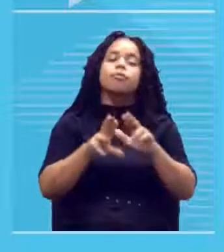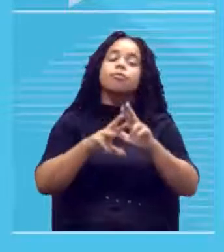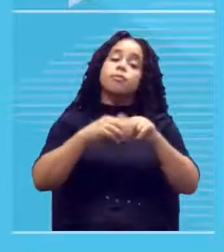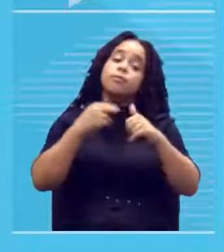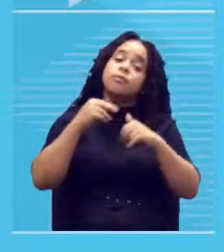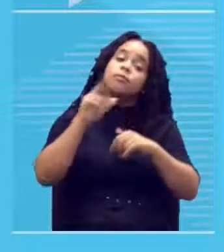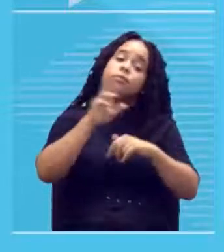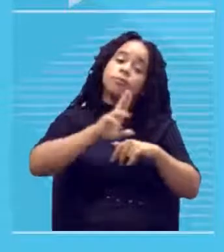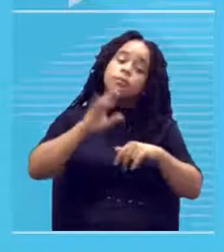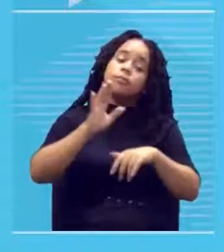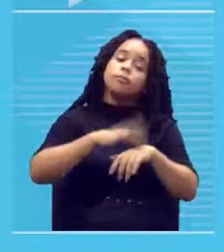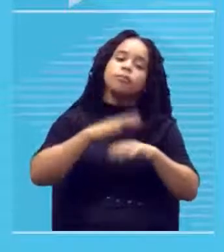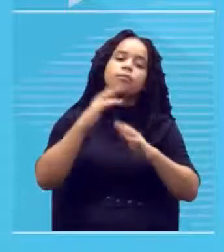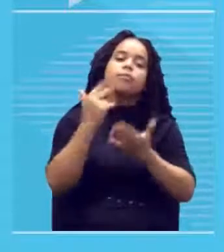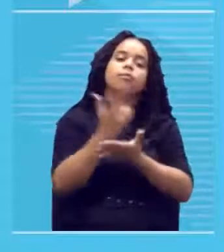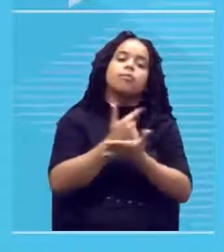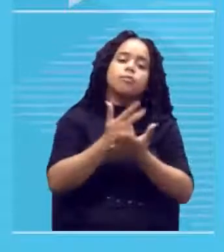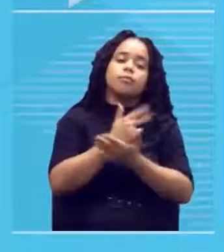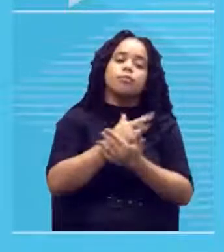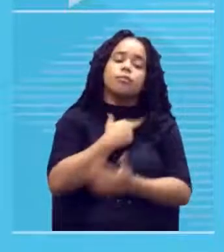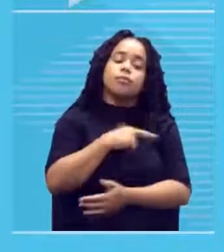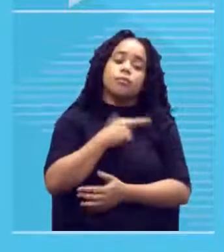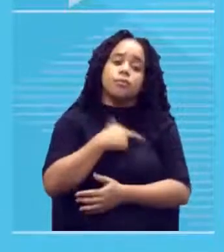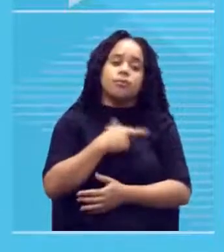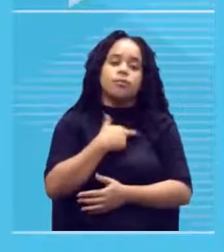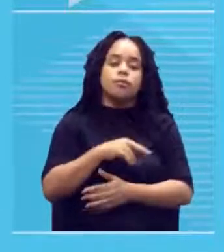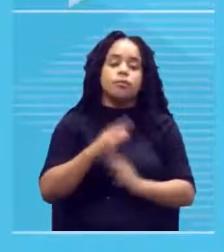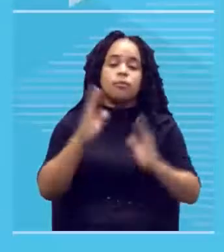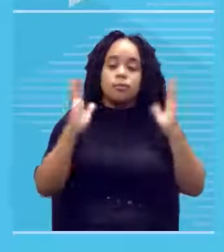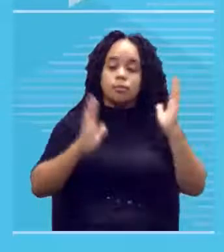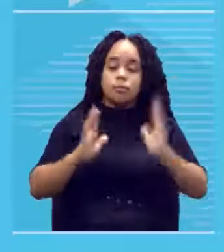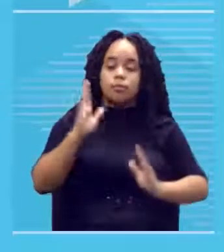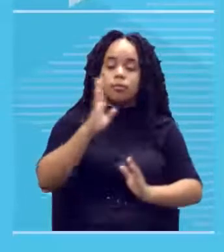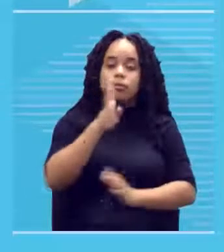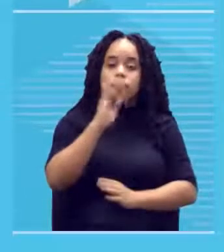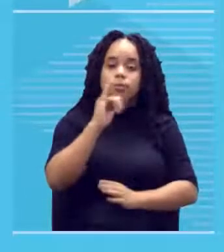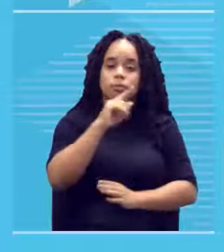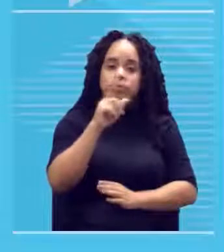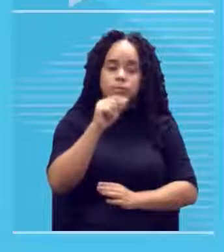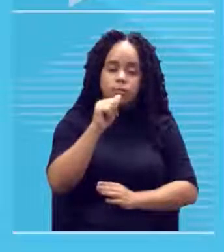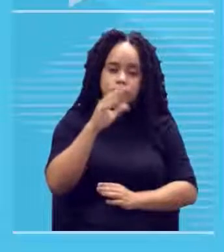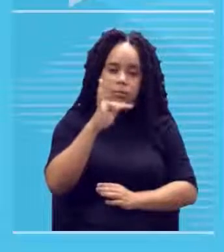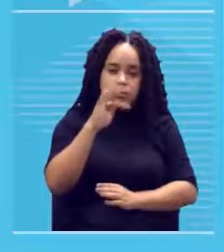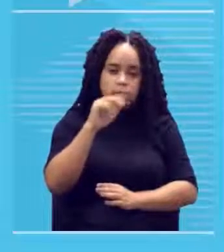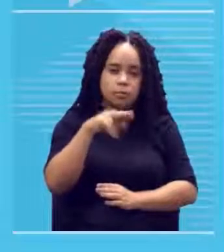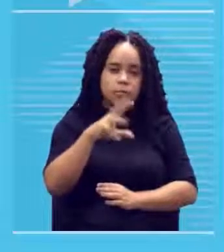principalmente religiosa do período bizantino do período gótico